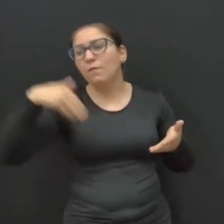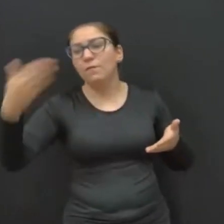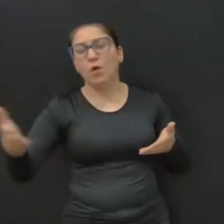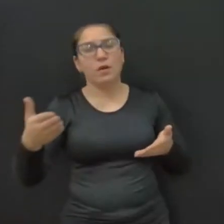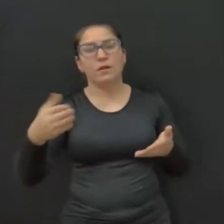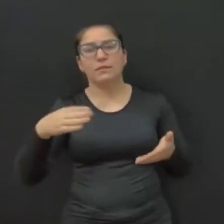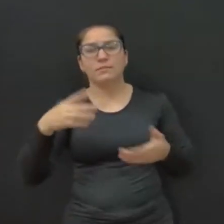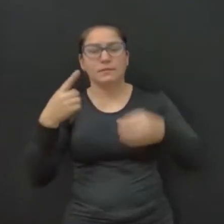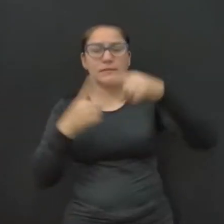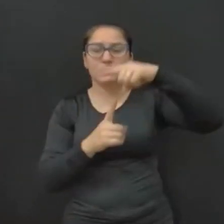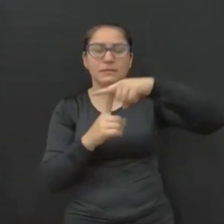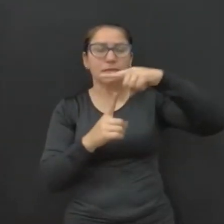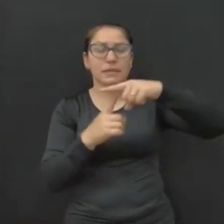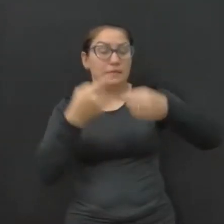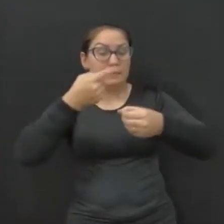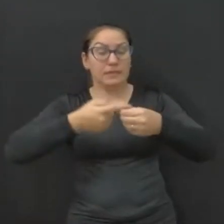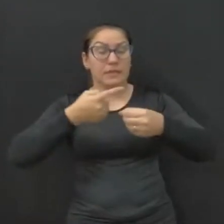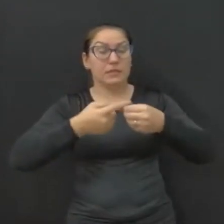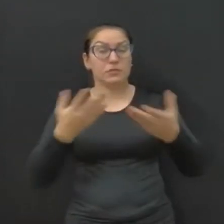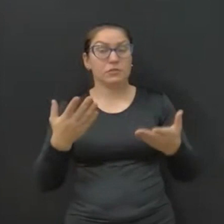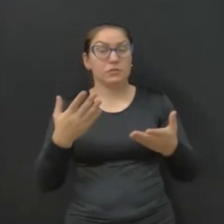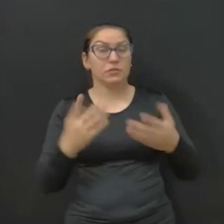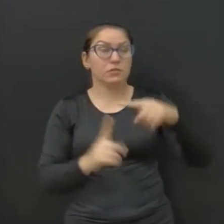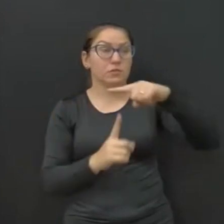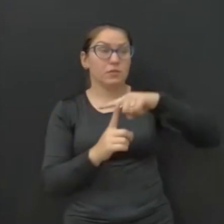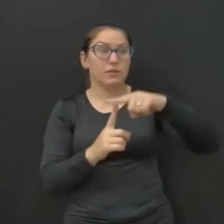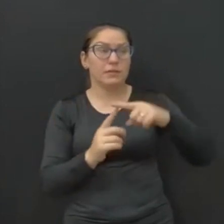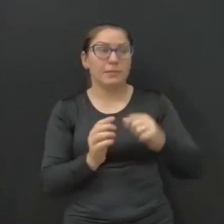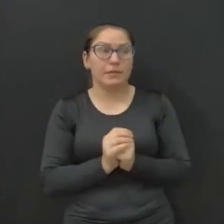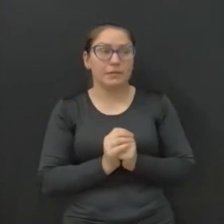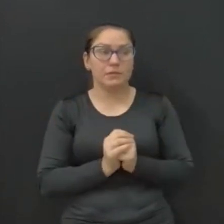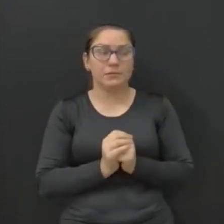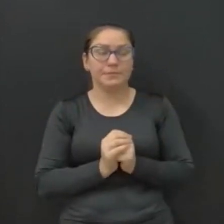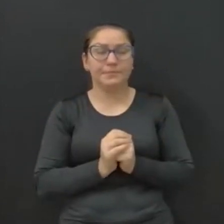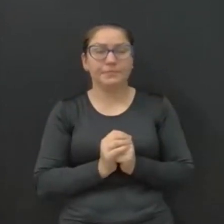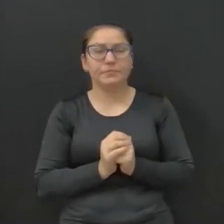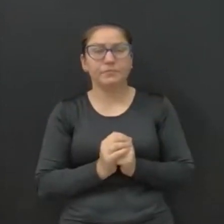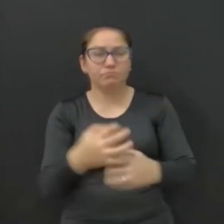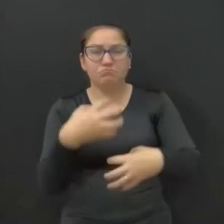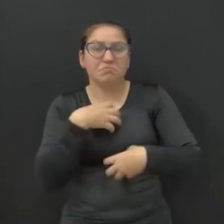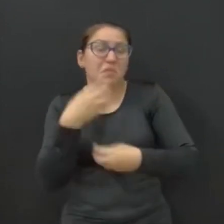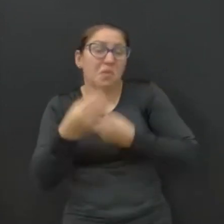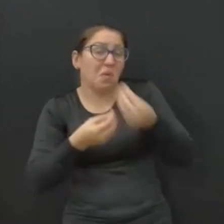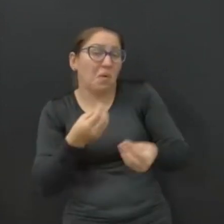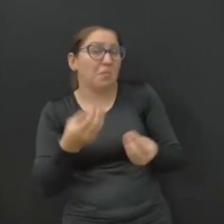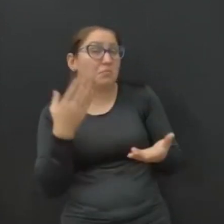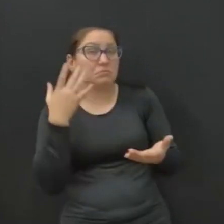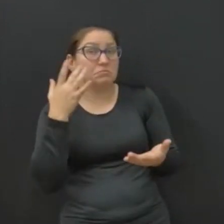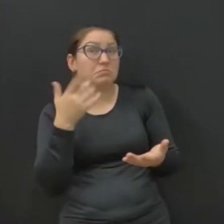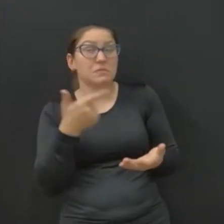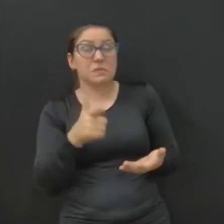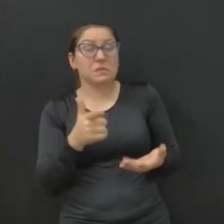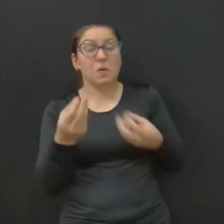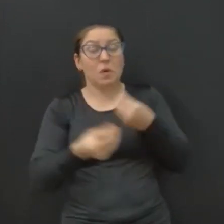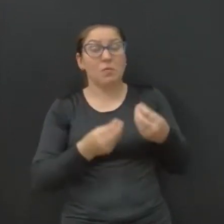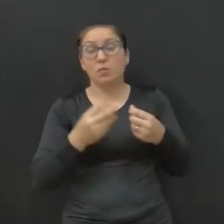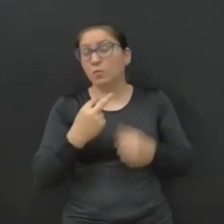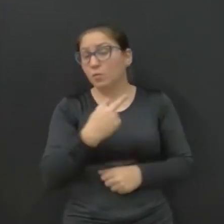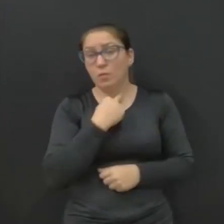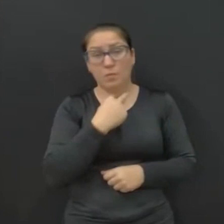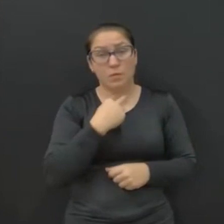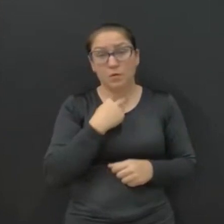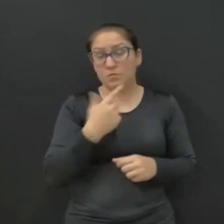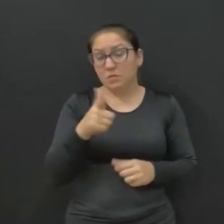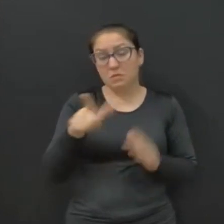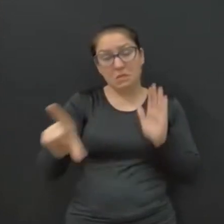da cidade-sede da regional de saúde, que é Toledo. Não só não faz sentido, como não é possível. Não